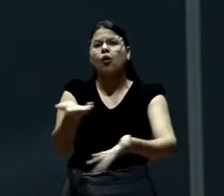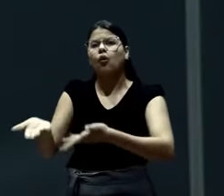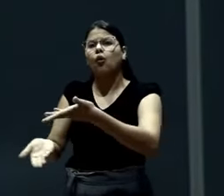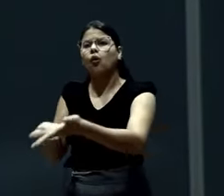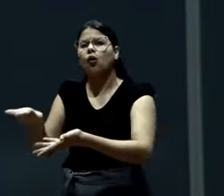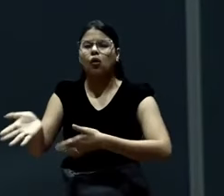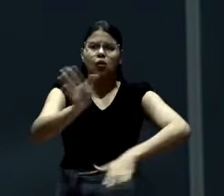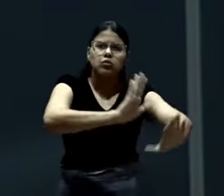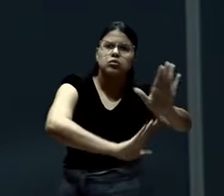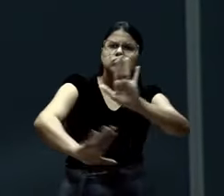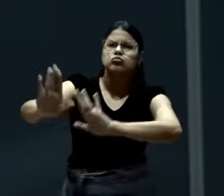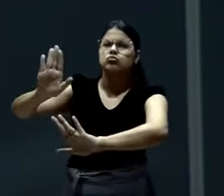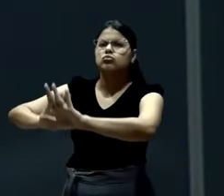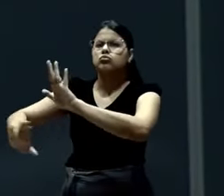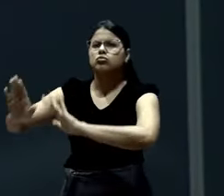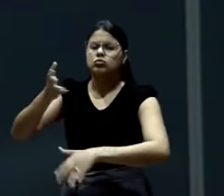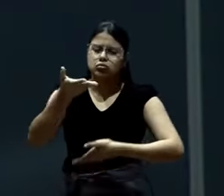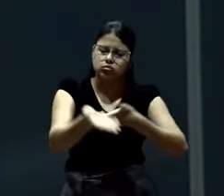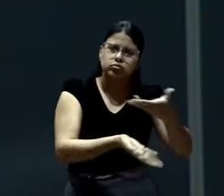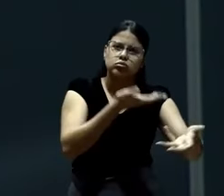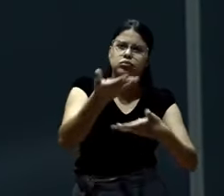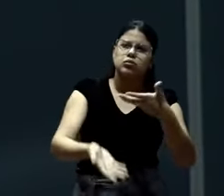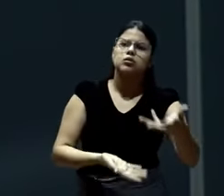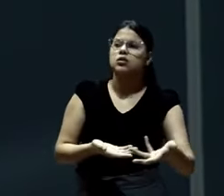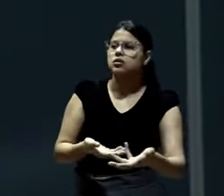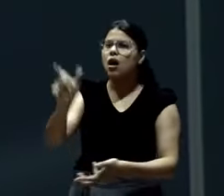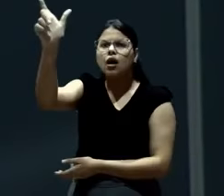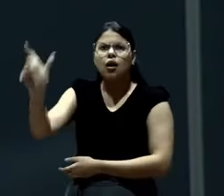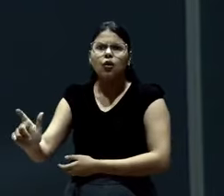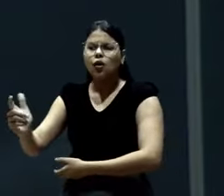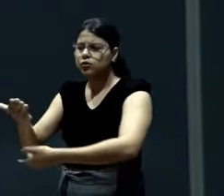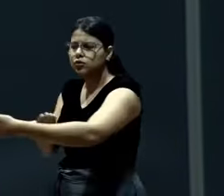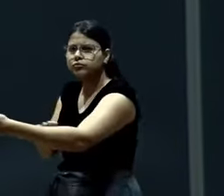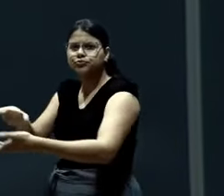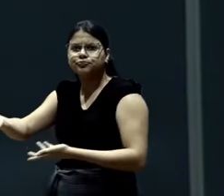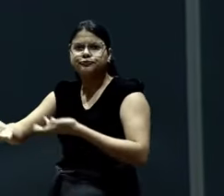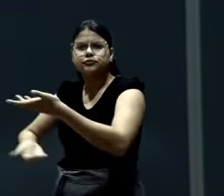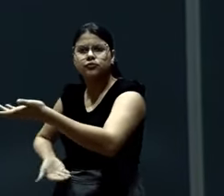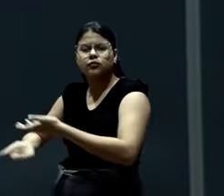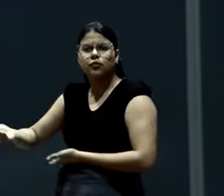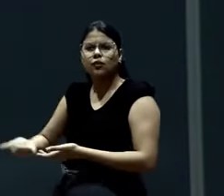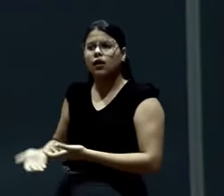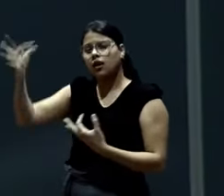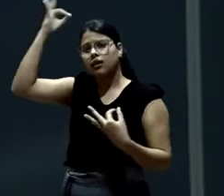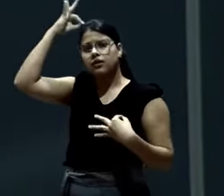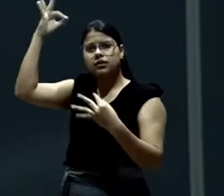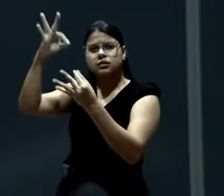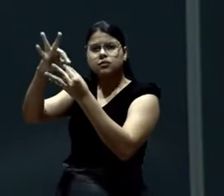Isso é fazer o bem. Cuidar do outro. Na parte espiritual.